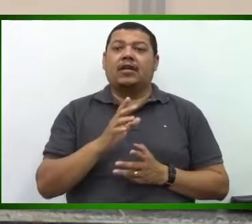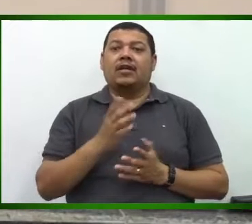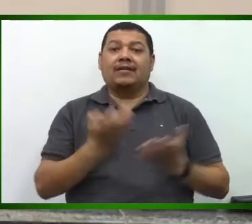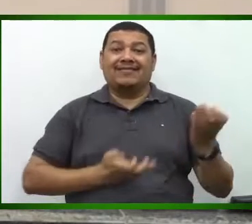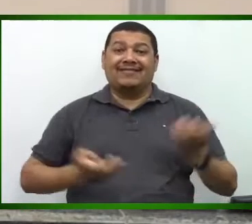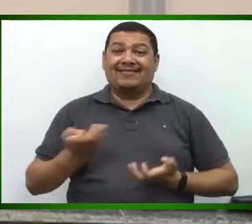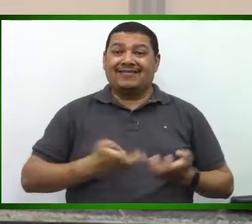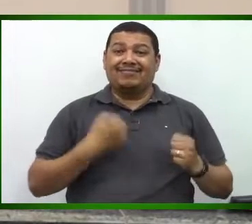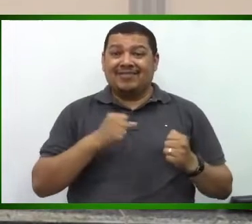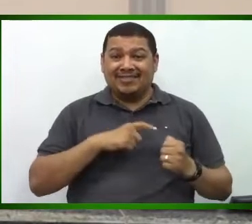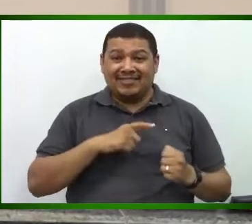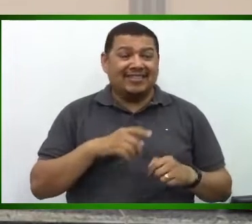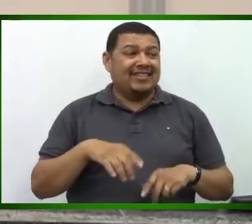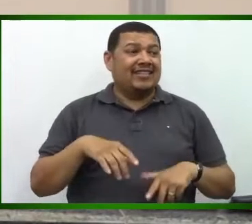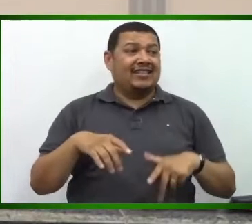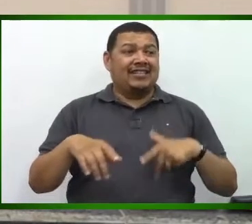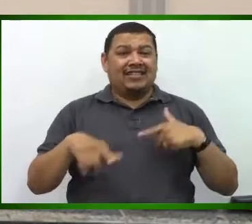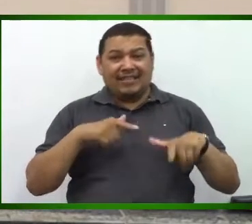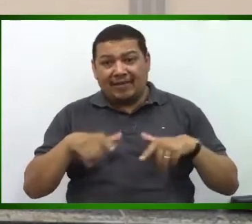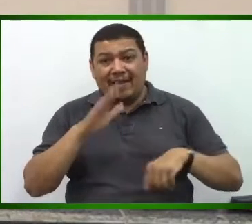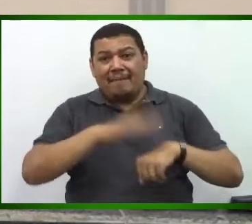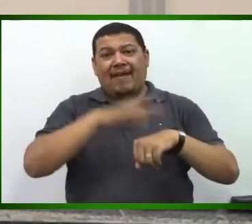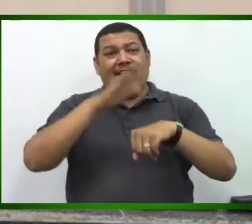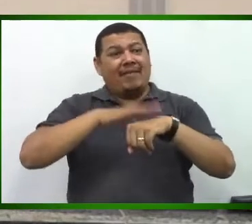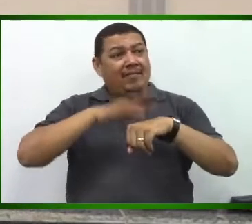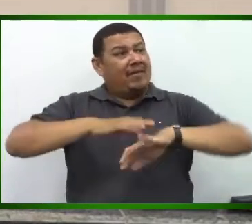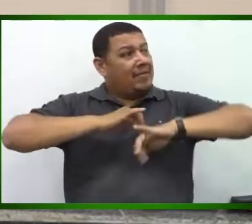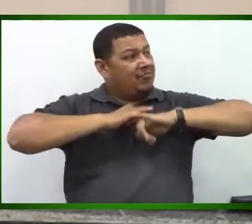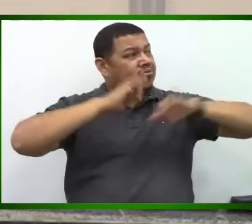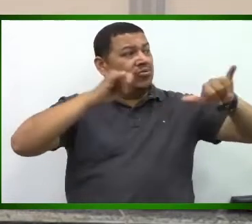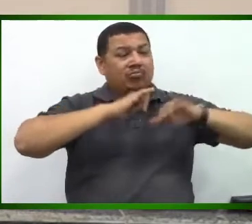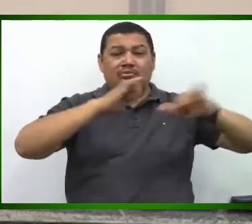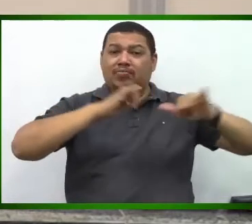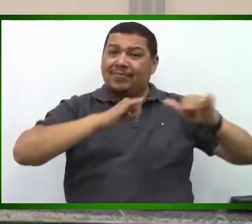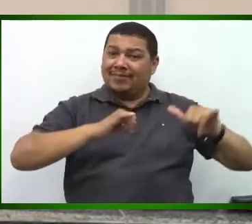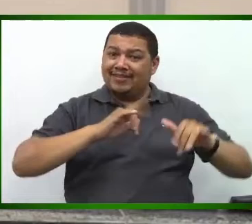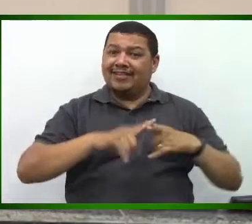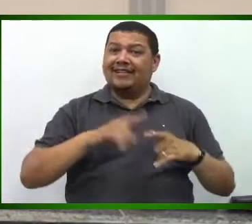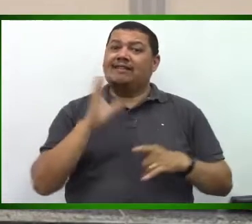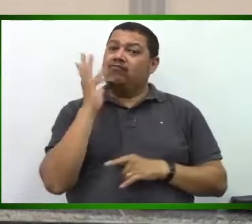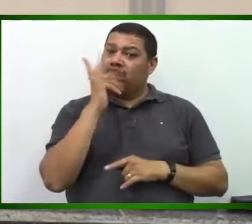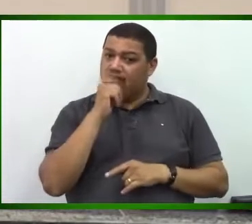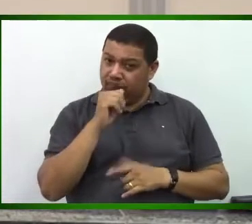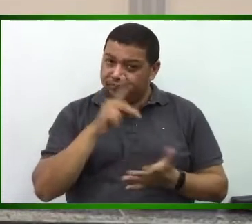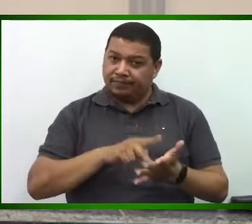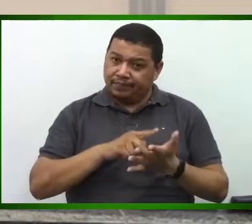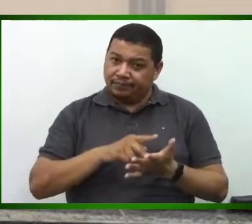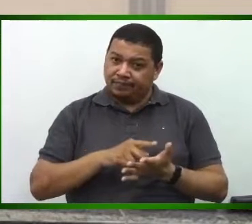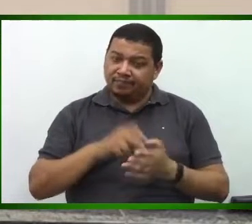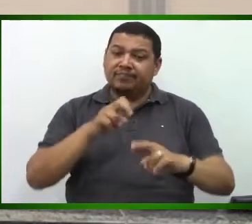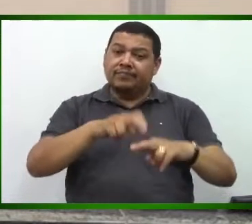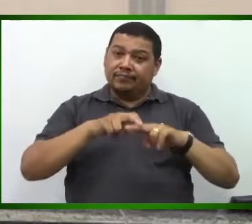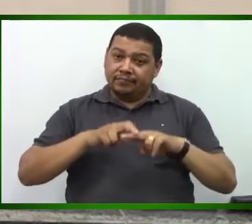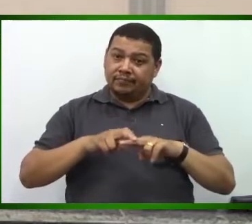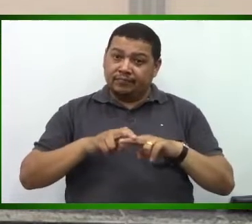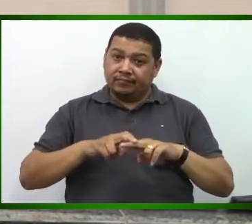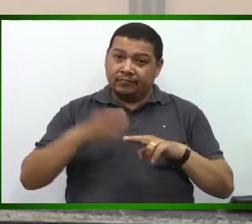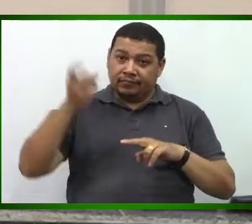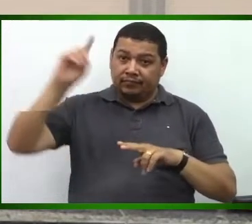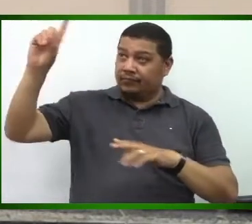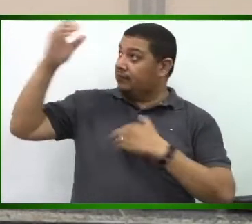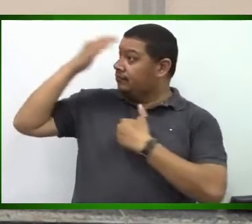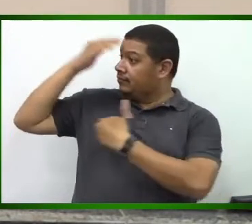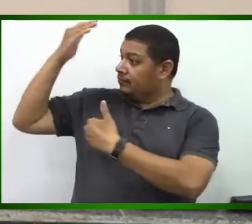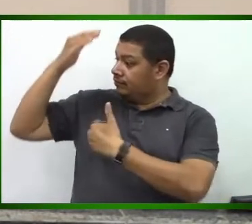acabam tendo que desdobrar suas atenções a prestar informações, e aí vai dar morosidade. Então, graças a Deus,